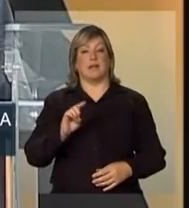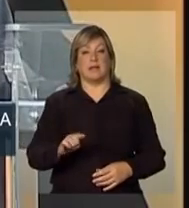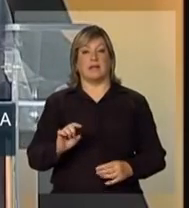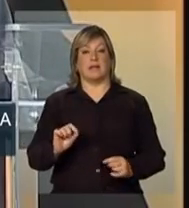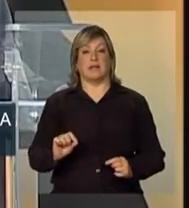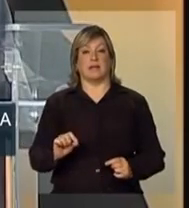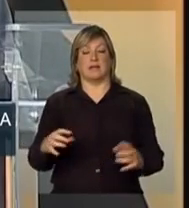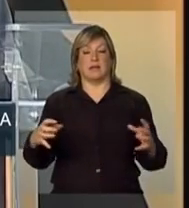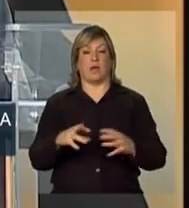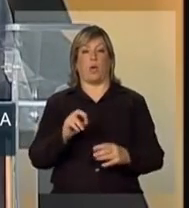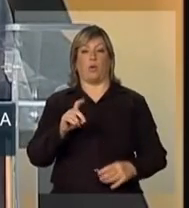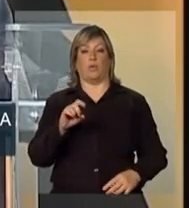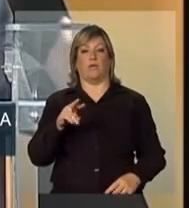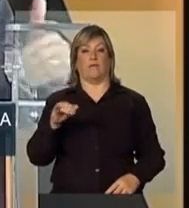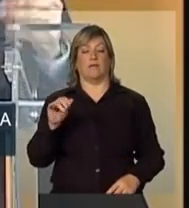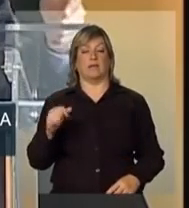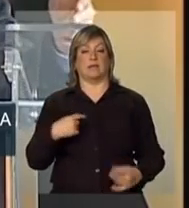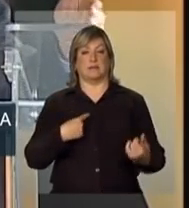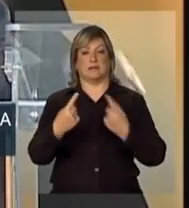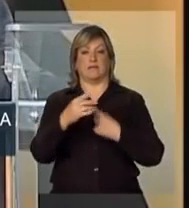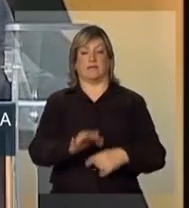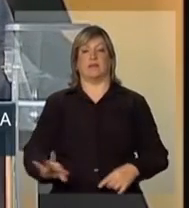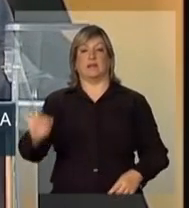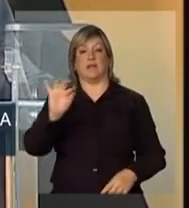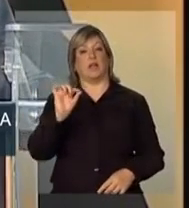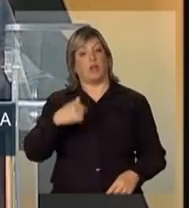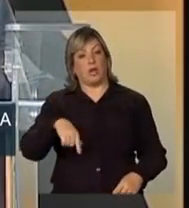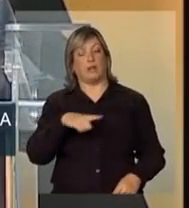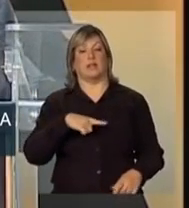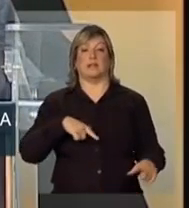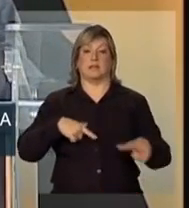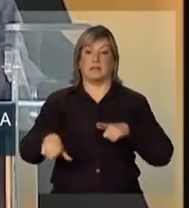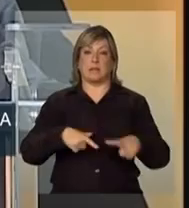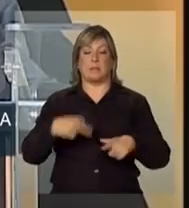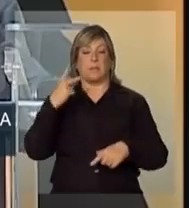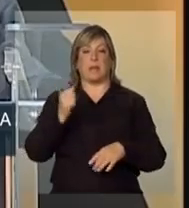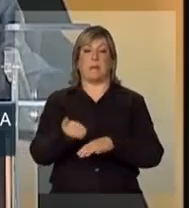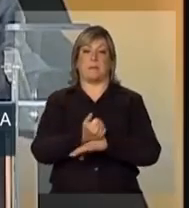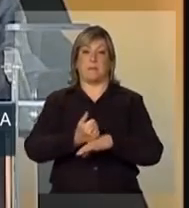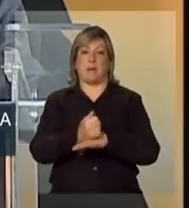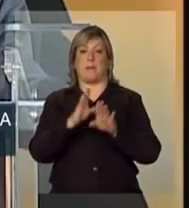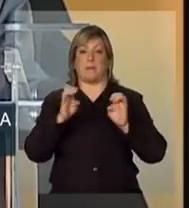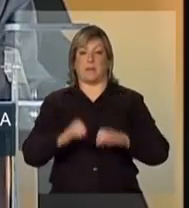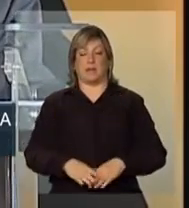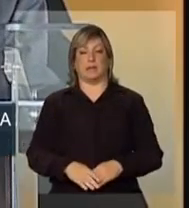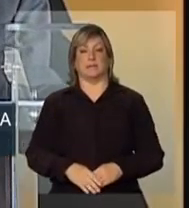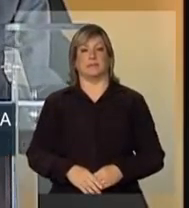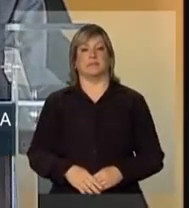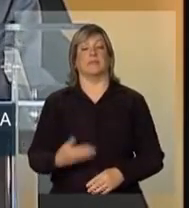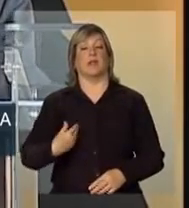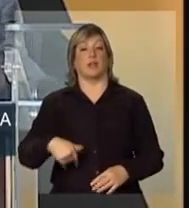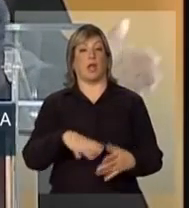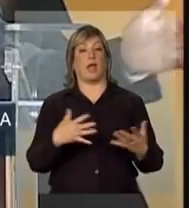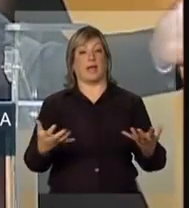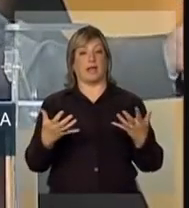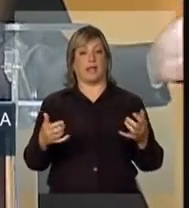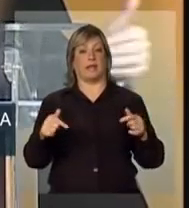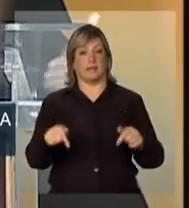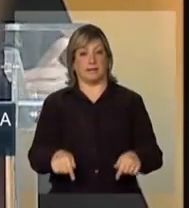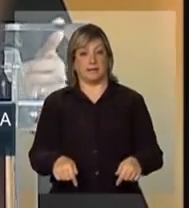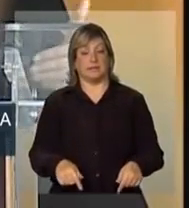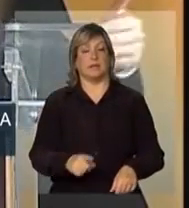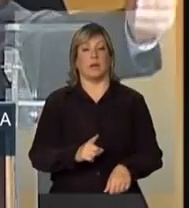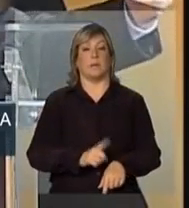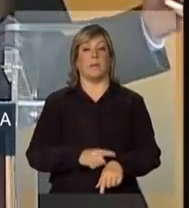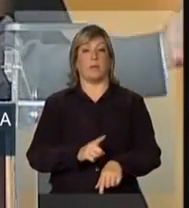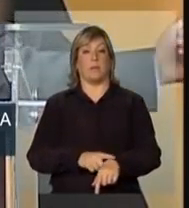pelas rodovias federais em relação às quais nós estamos trabalhando para trazer benefícios. Nós queremos aqui, num momento